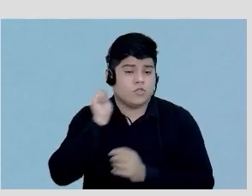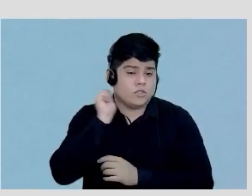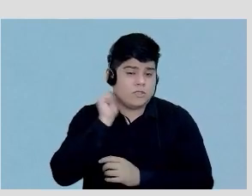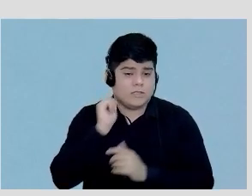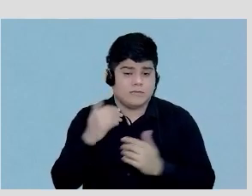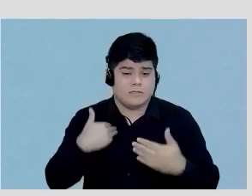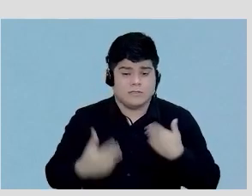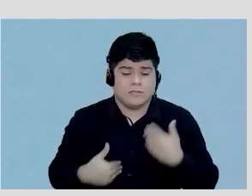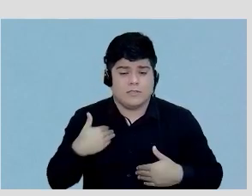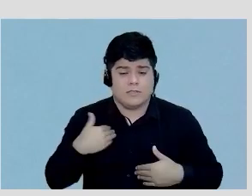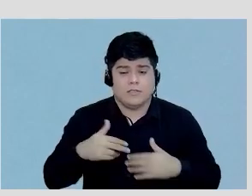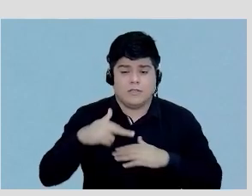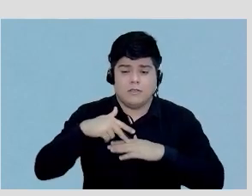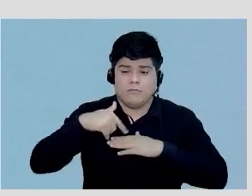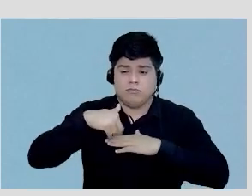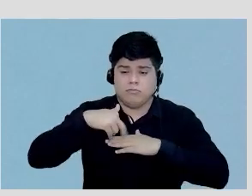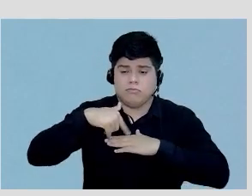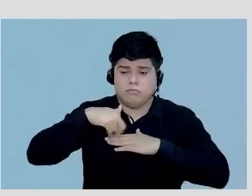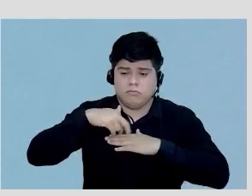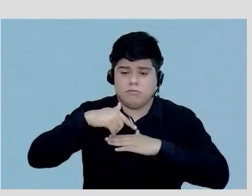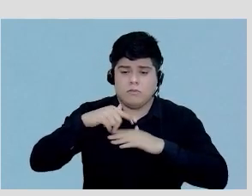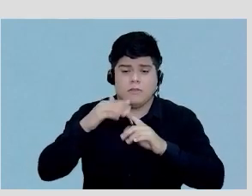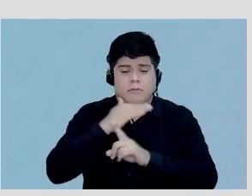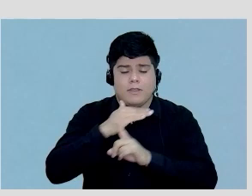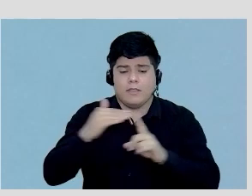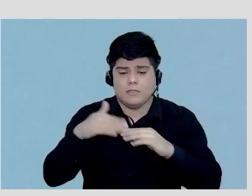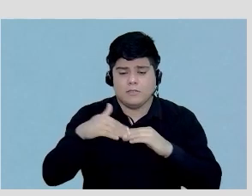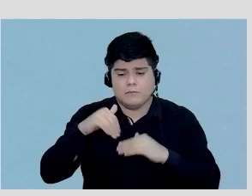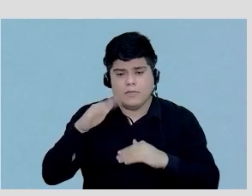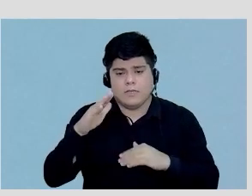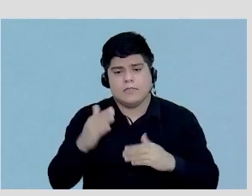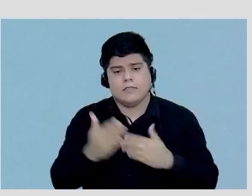físico, né? Na esteira, mais da metade dos pacientes,